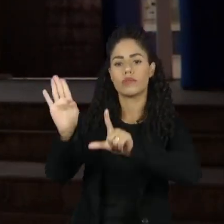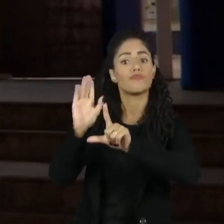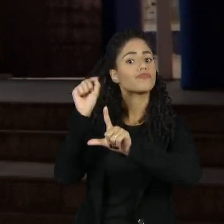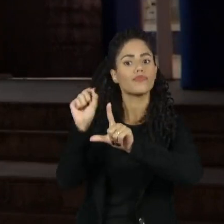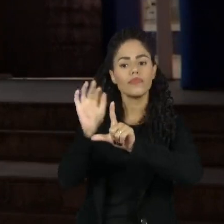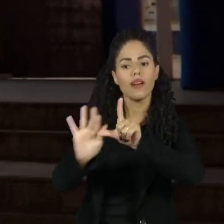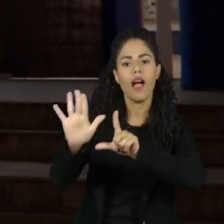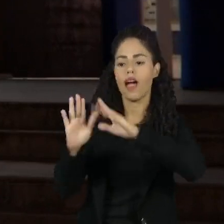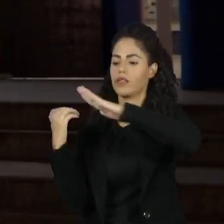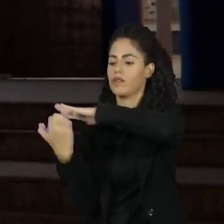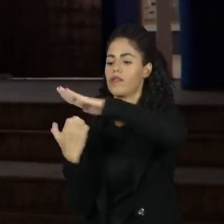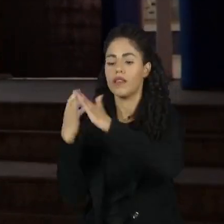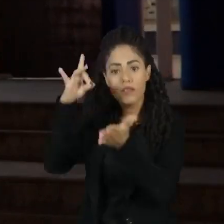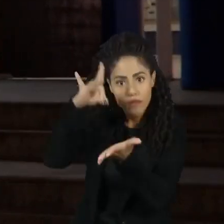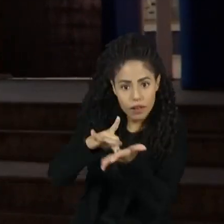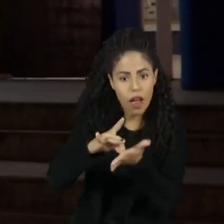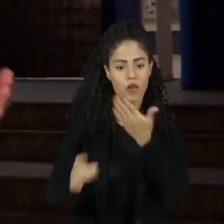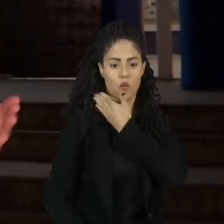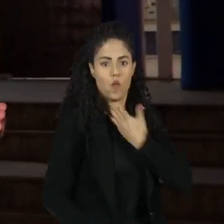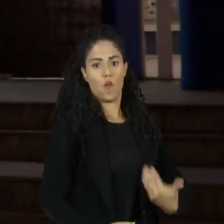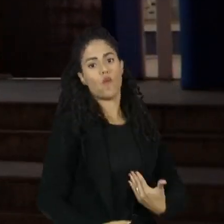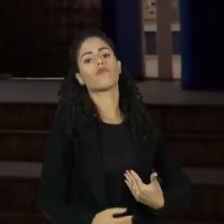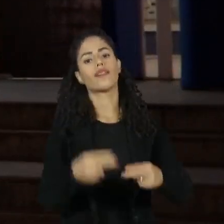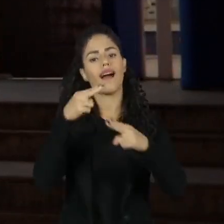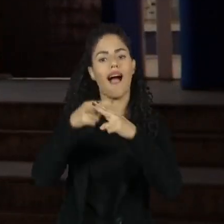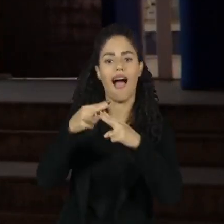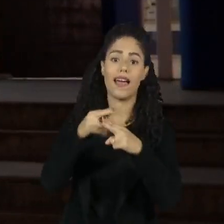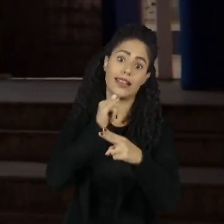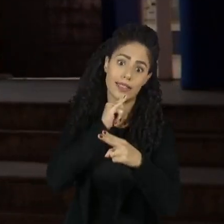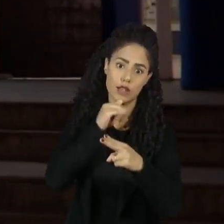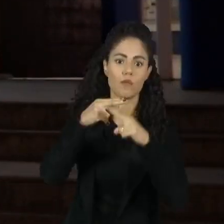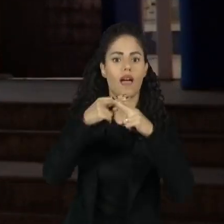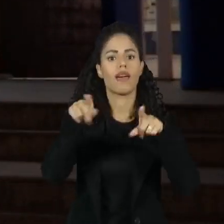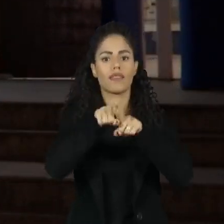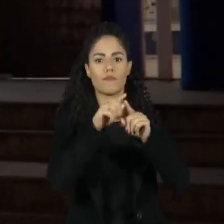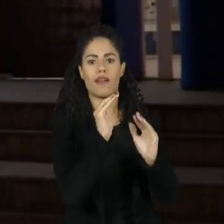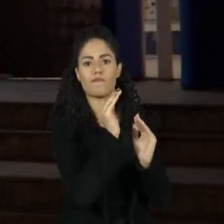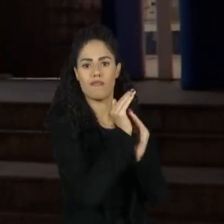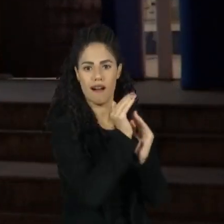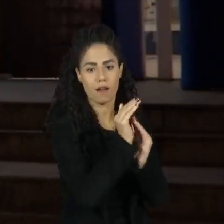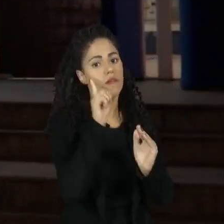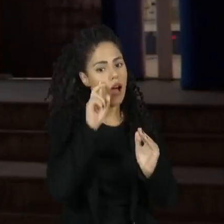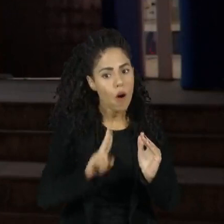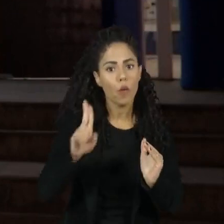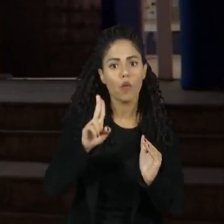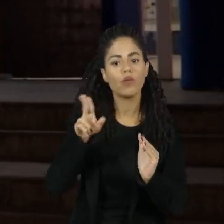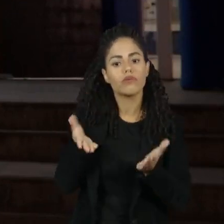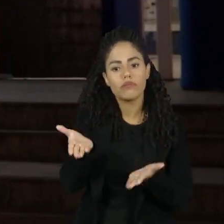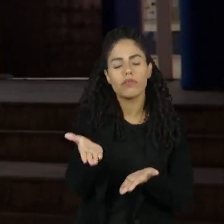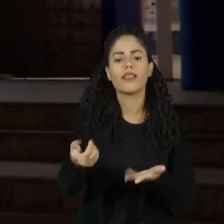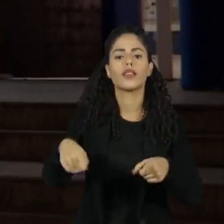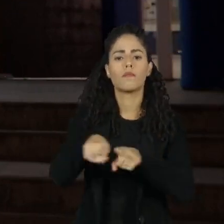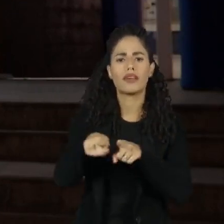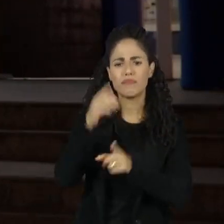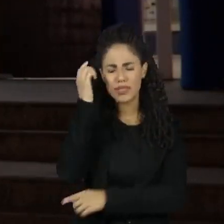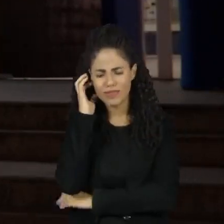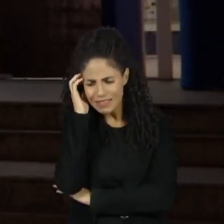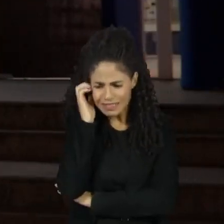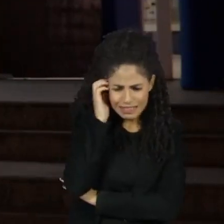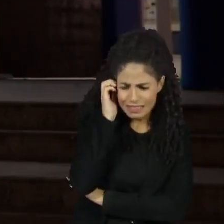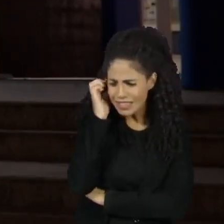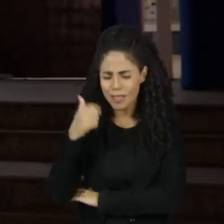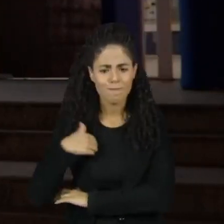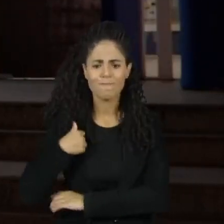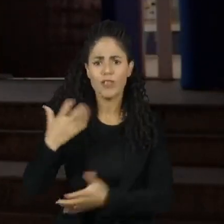bancos que fazem parte do Desenrola, como a Caixa Econômica Federal e o Banco do Brasil, além de apelarem para o emocional de quem está